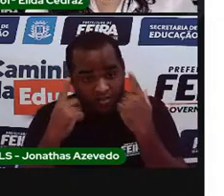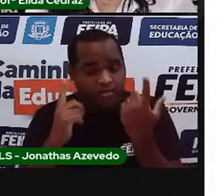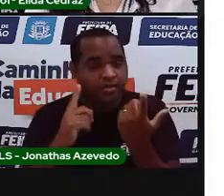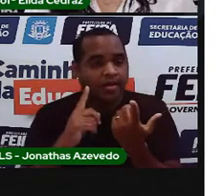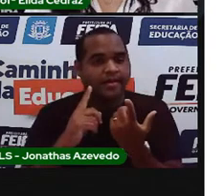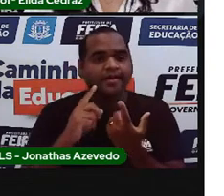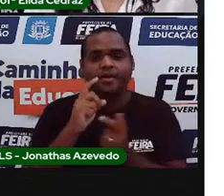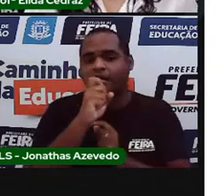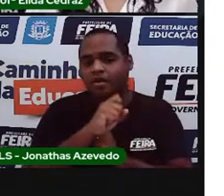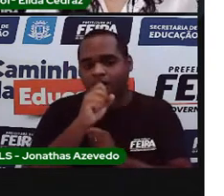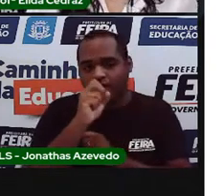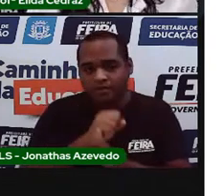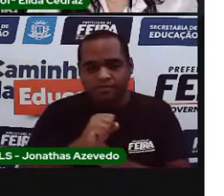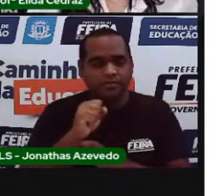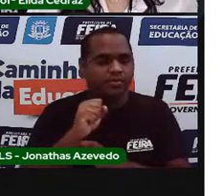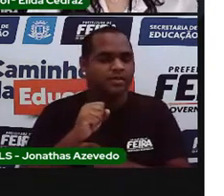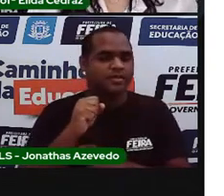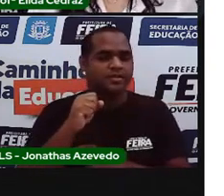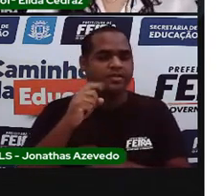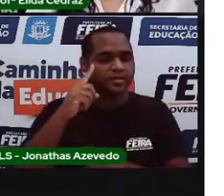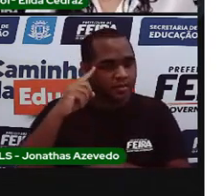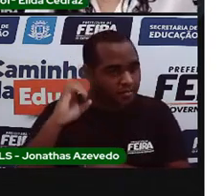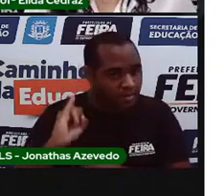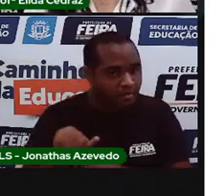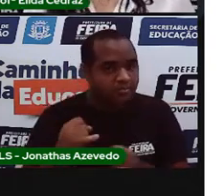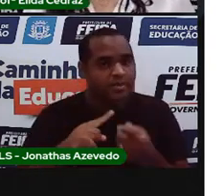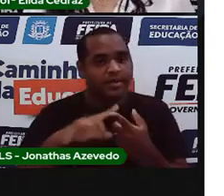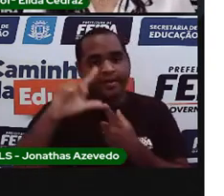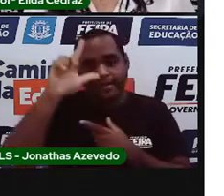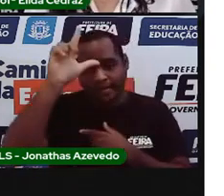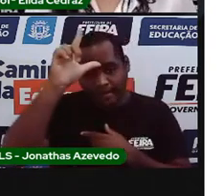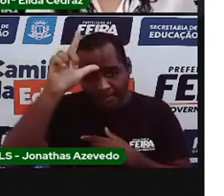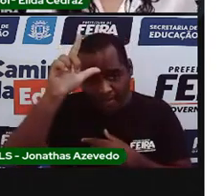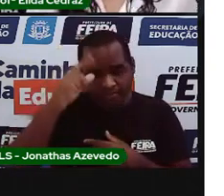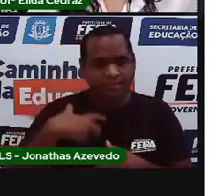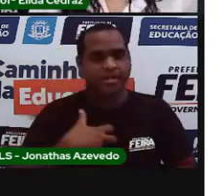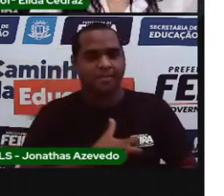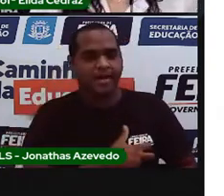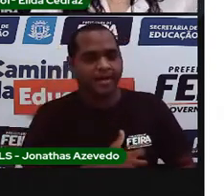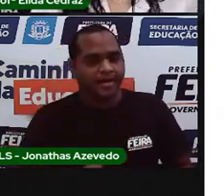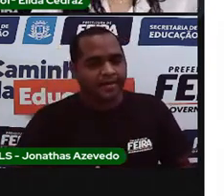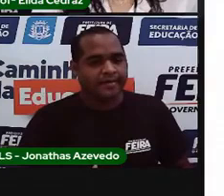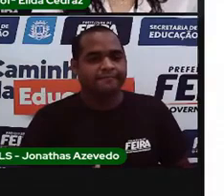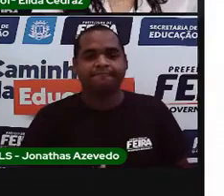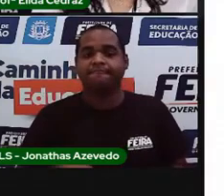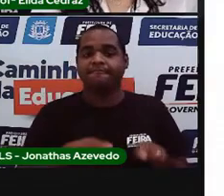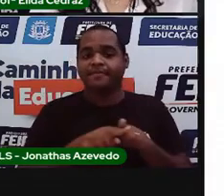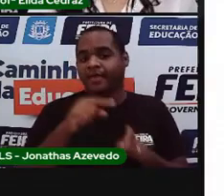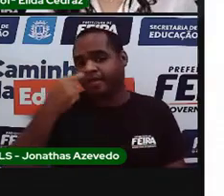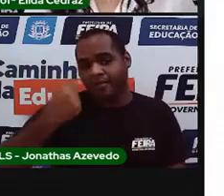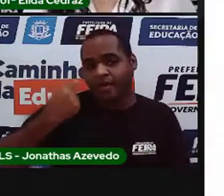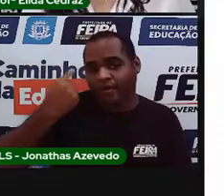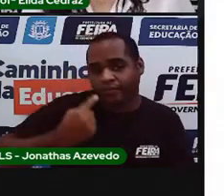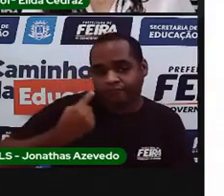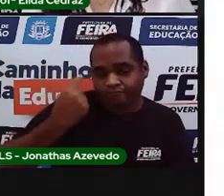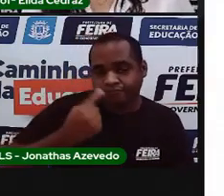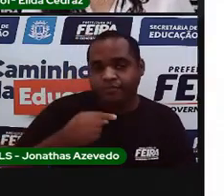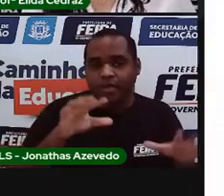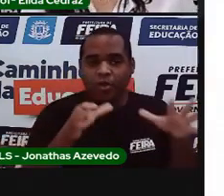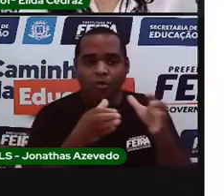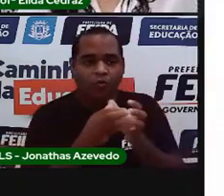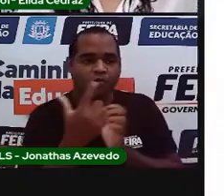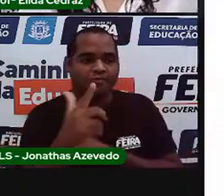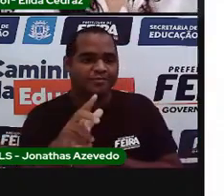holandesas, alemãs, dinamarquesas, colônias espanholas, as colônias